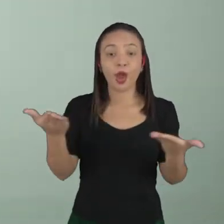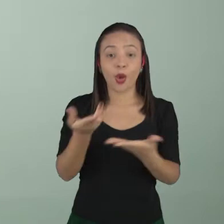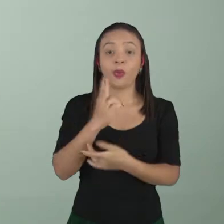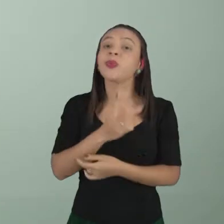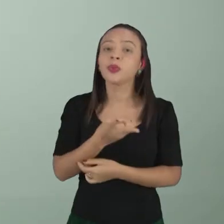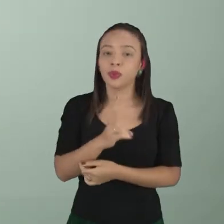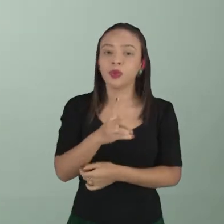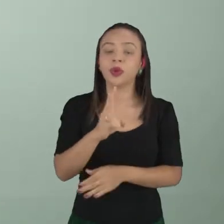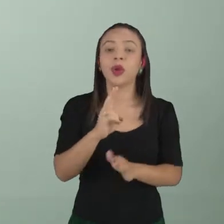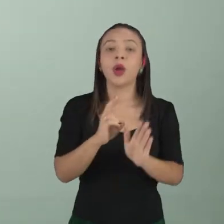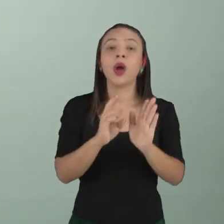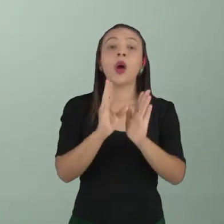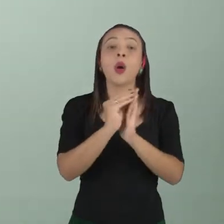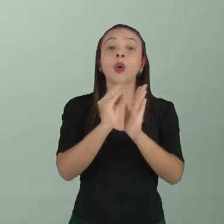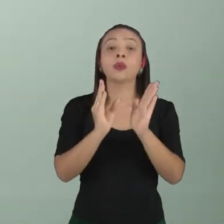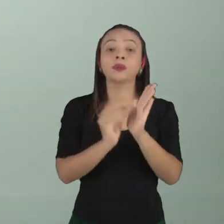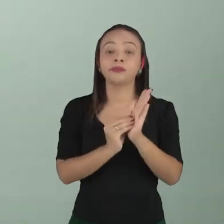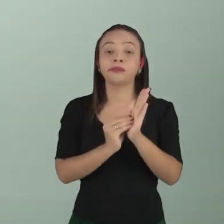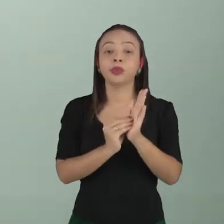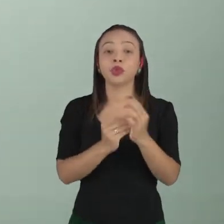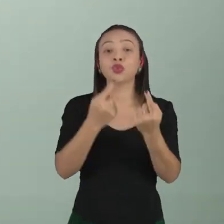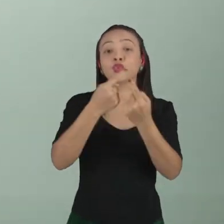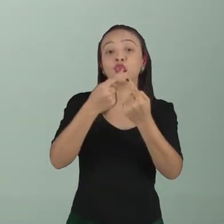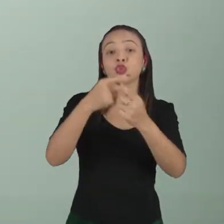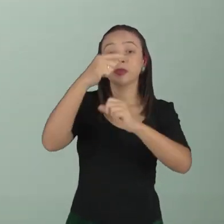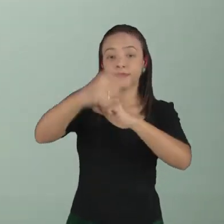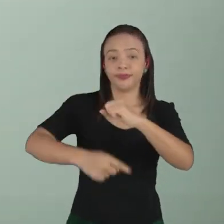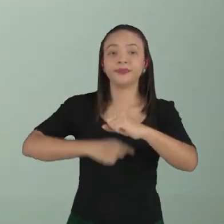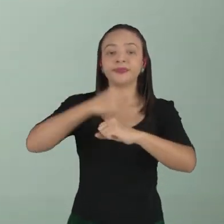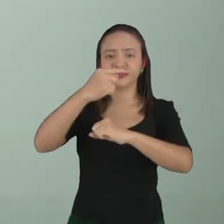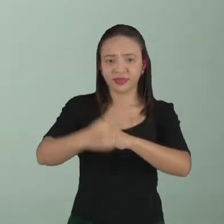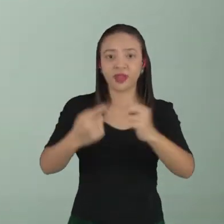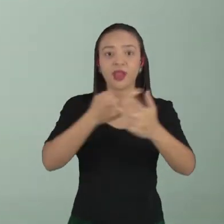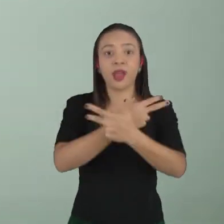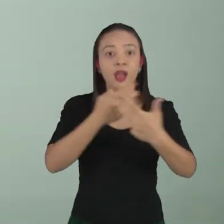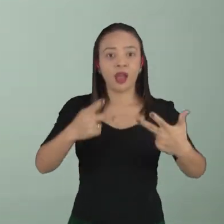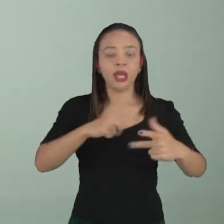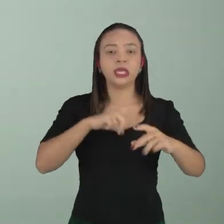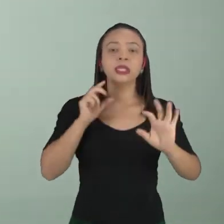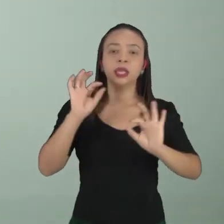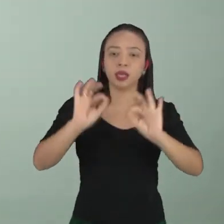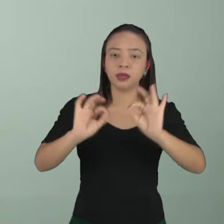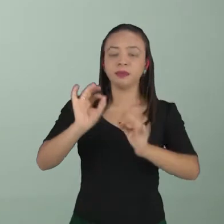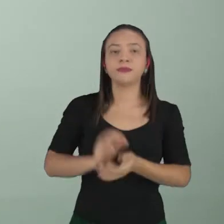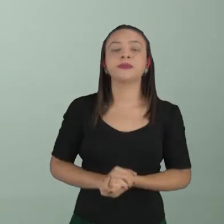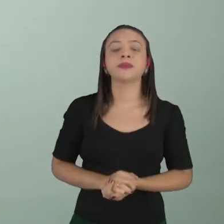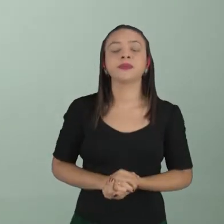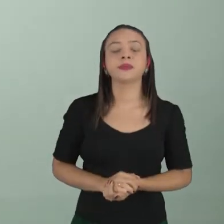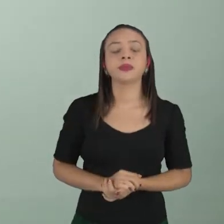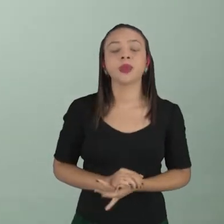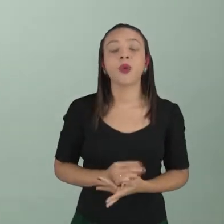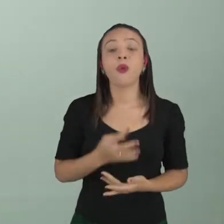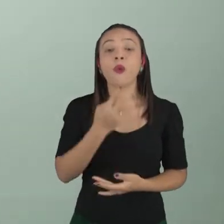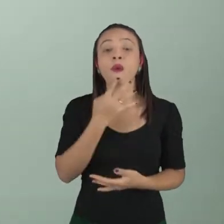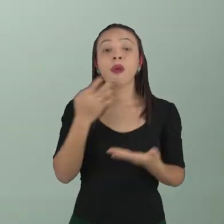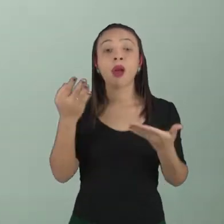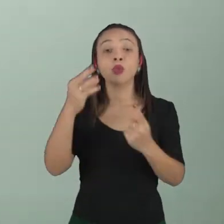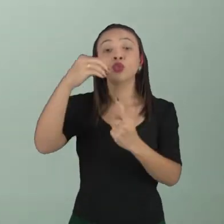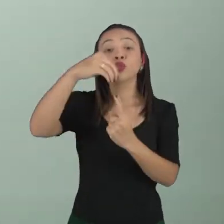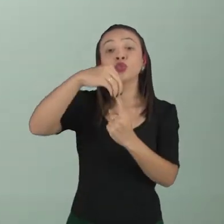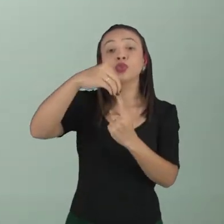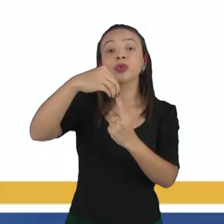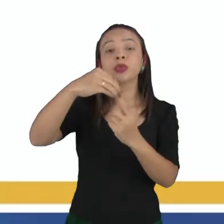continuidade aos conteúdos de modelo atômico e para a gente iniciar a gente vai ver quais são os objetivos da nossa aula de hoje. Vamos lá então?